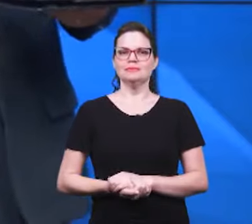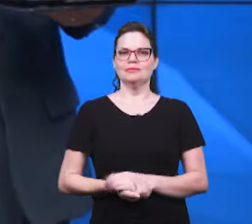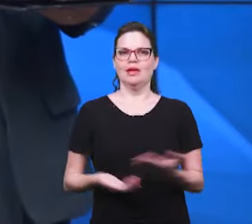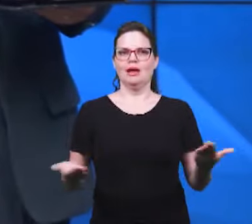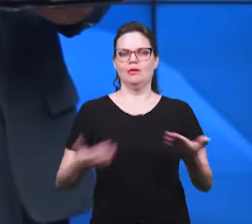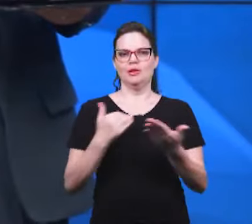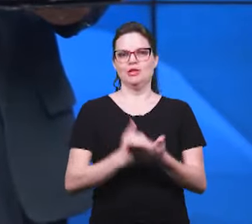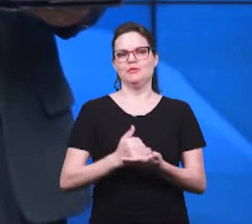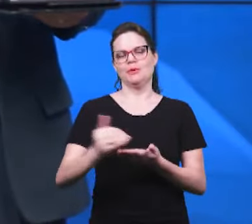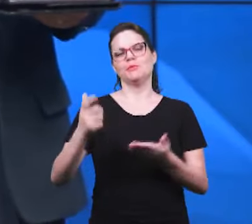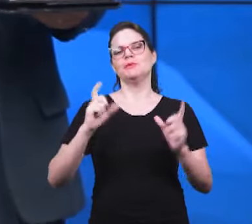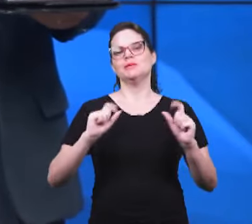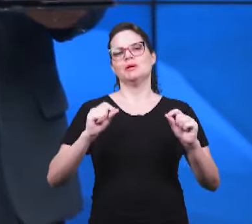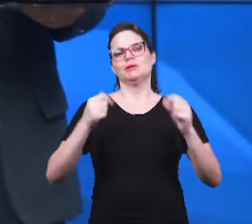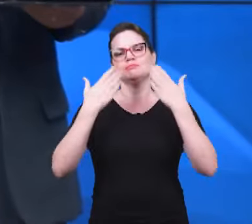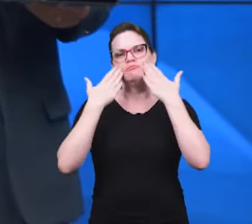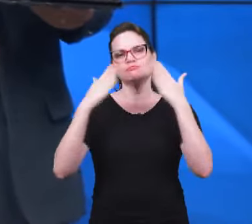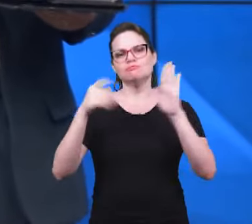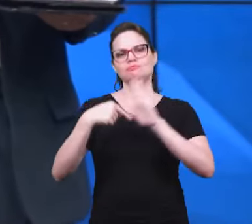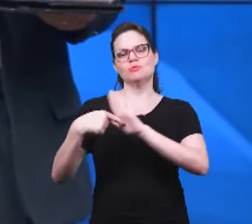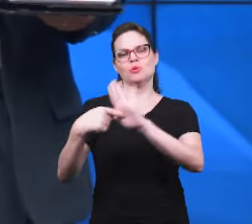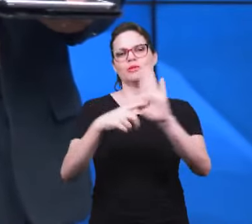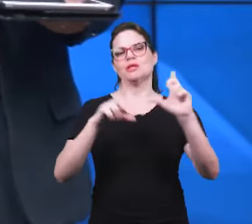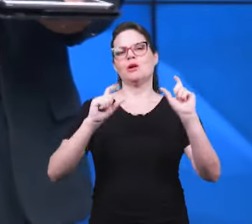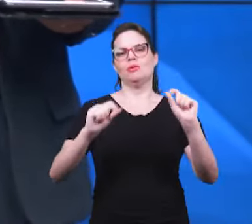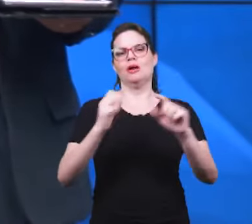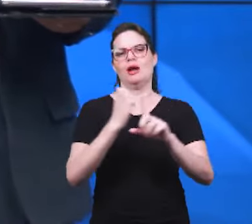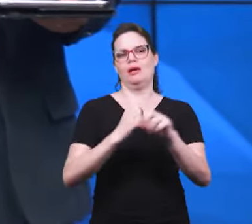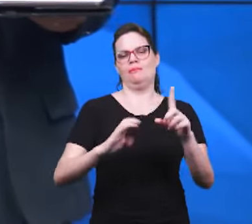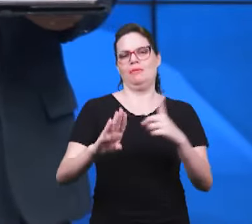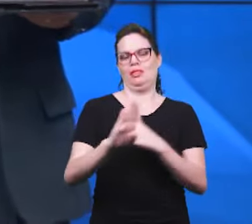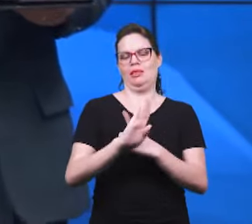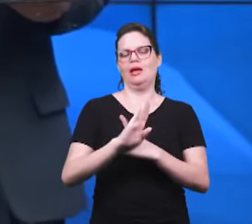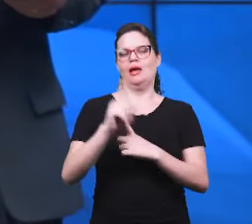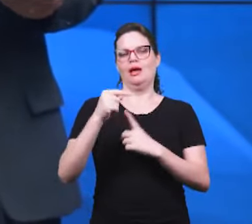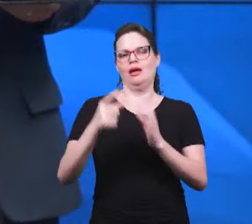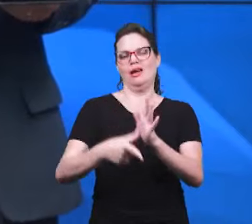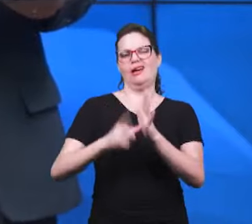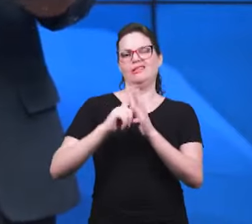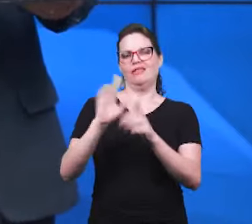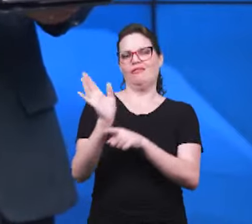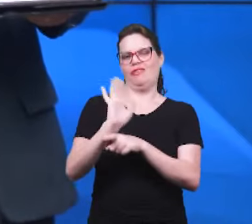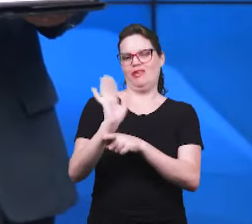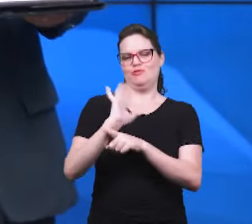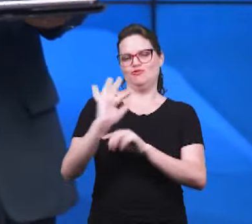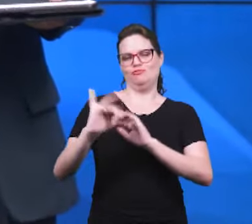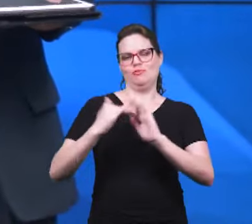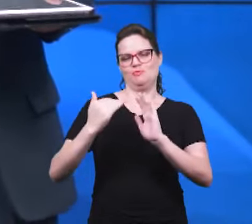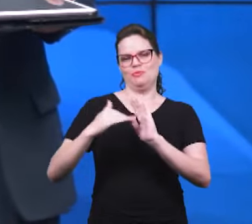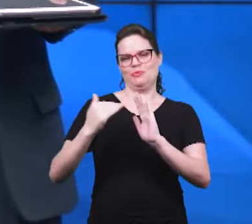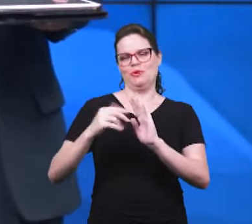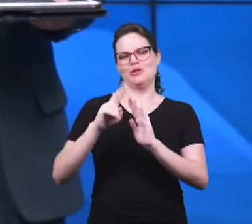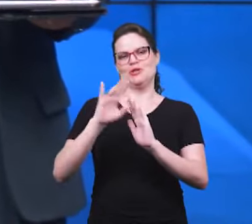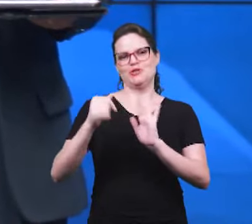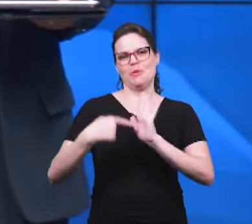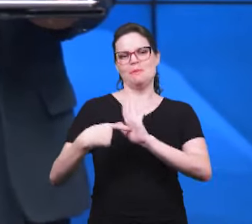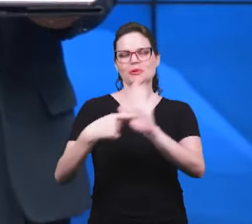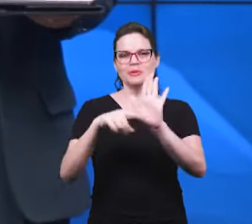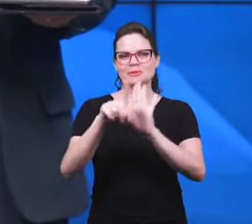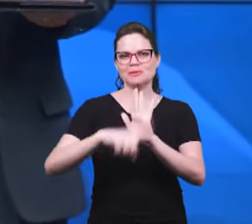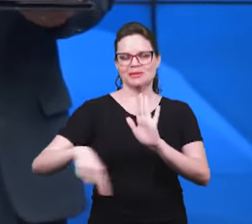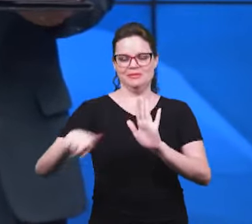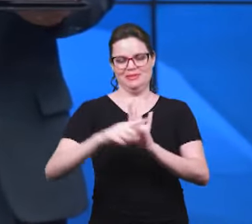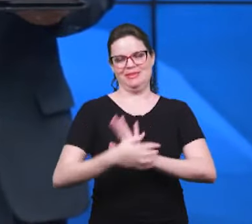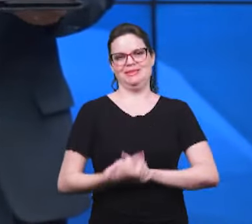apresentação nesta manhã é de uma parte da Escola Bíblica Dominical da Igreja Cristã Maranata. E estamos